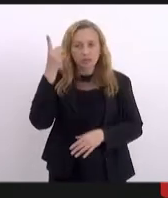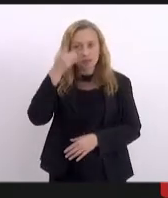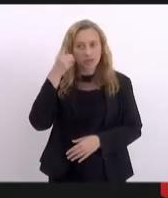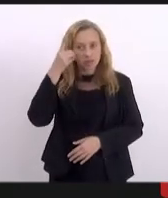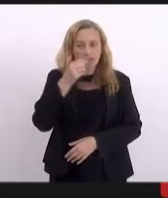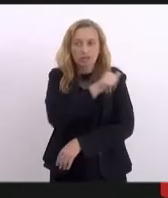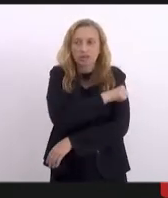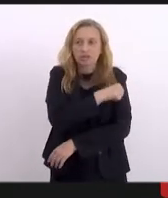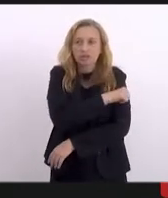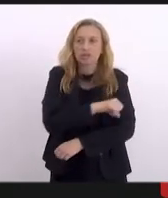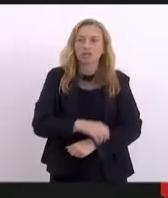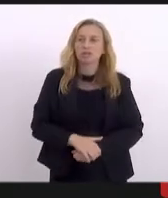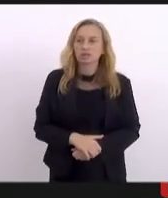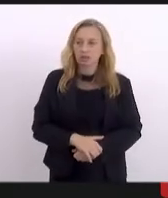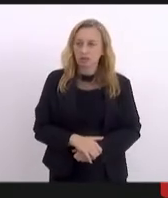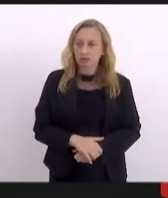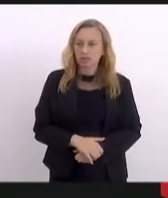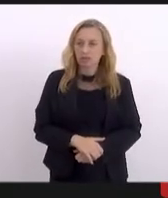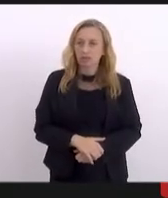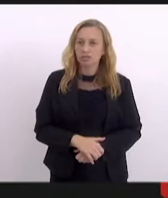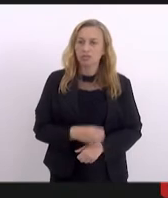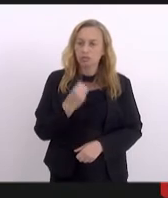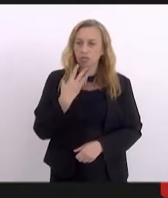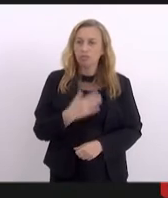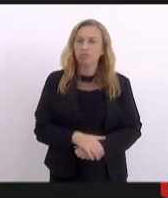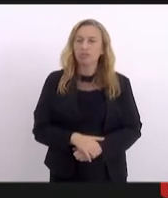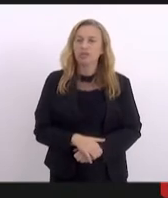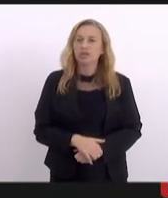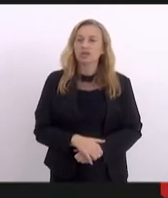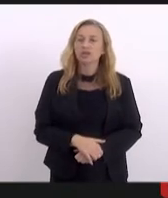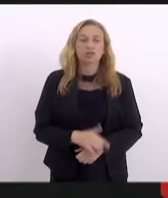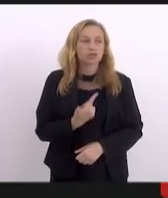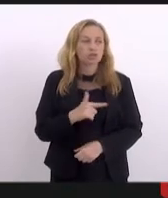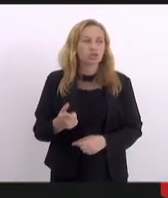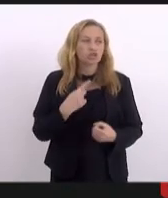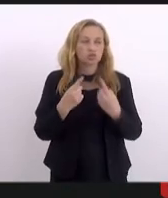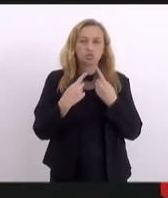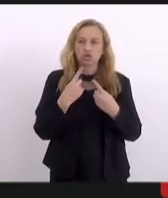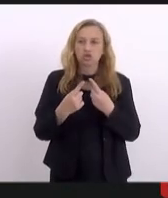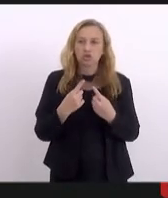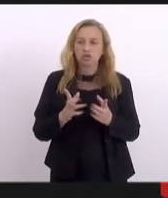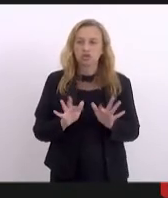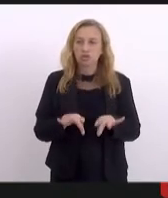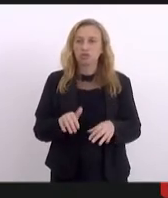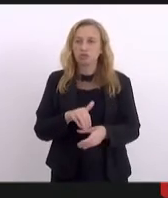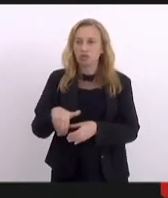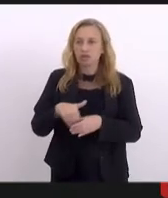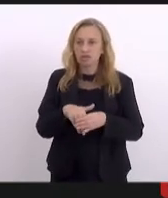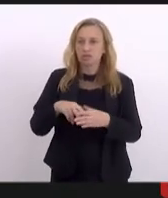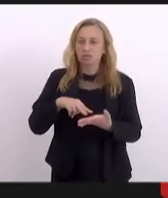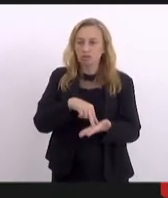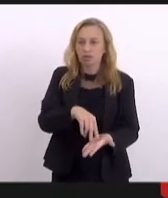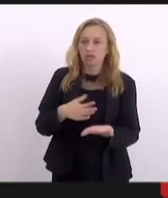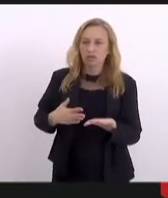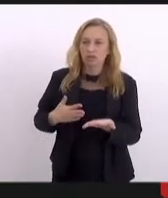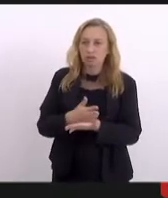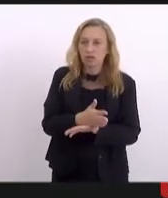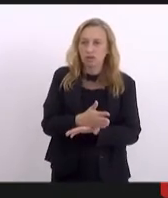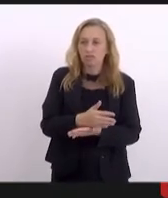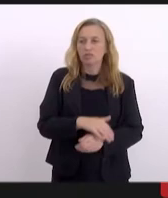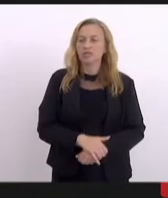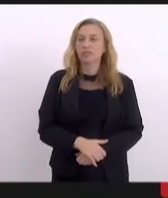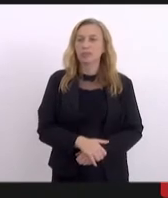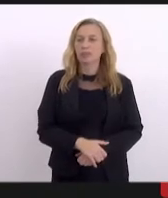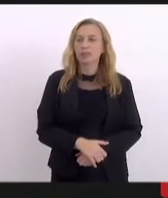enfermeira Rejane. Muito bom. Não havendo mais o que querer discutir, em votação, o senhor disse que aprova, permanece como estão,